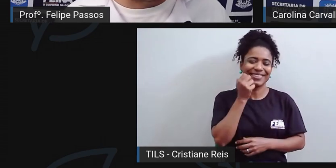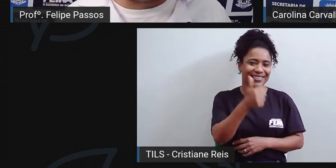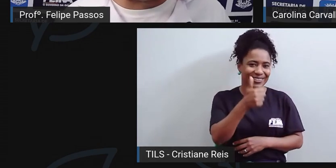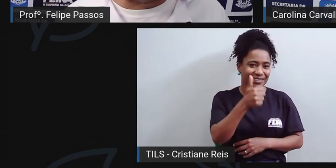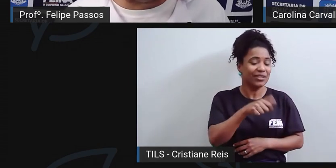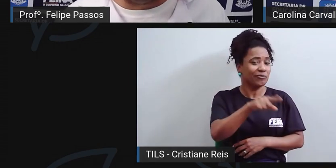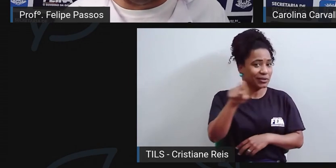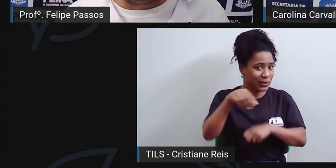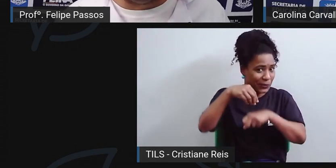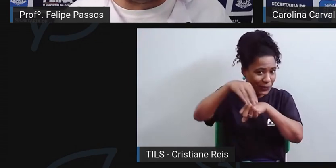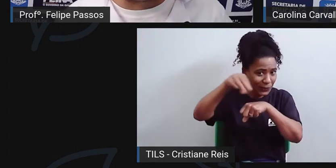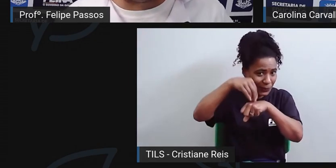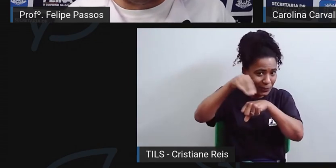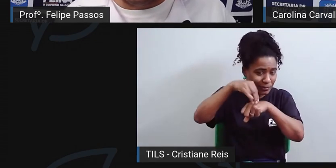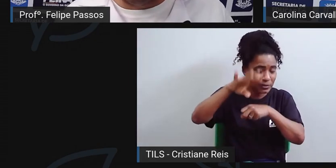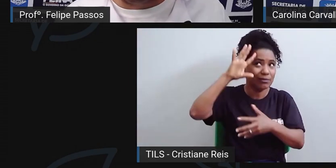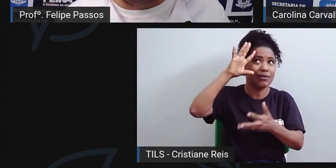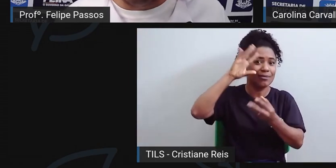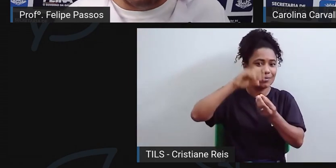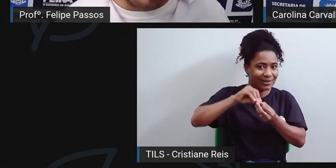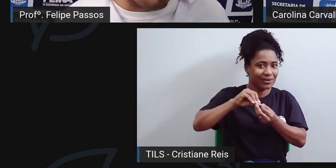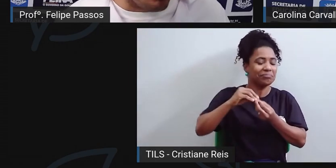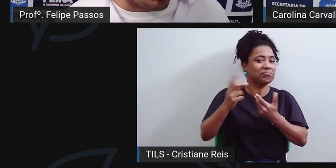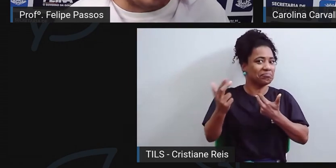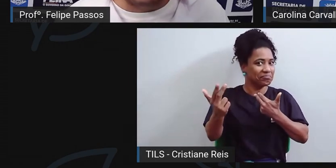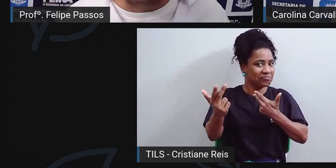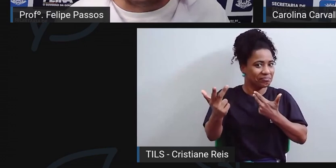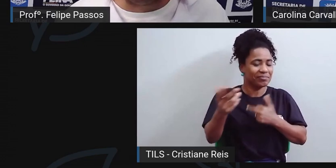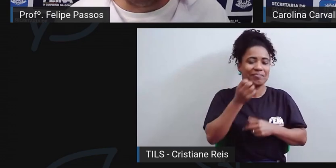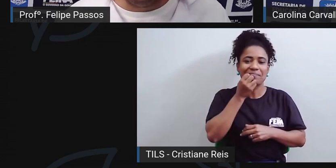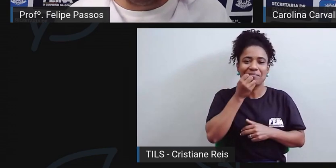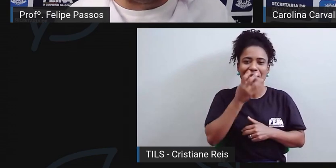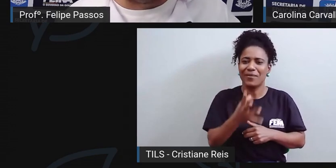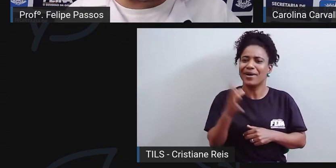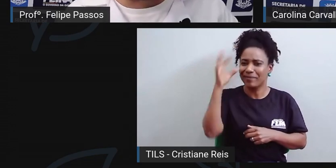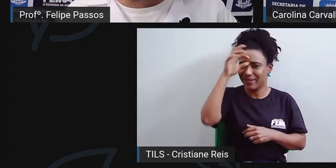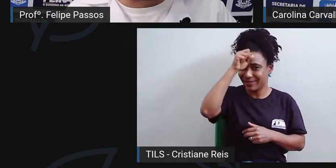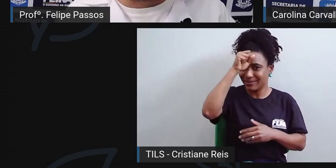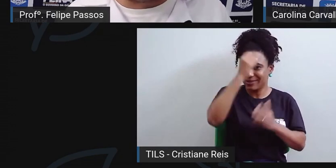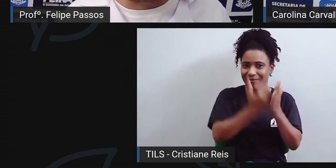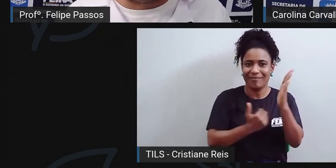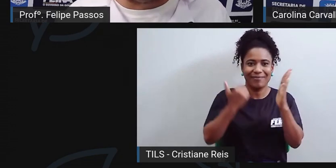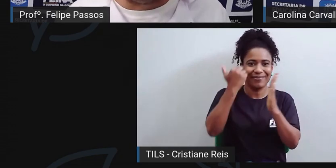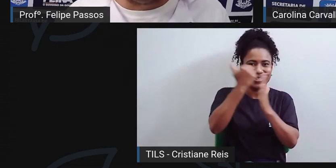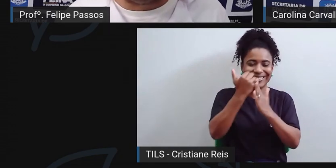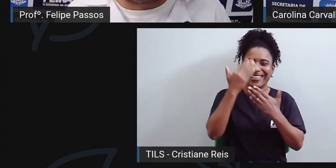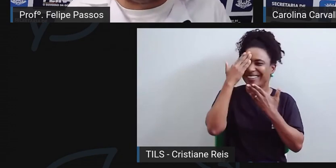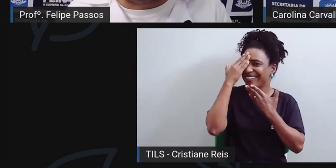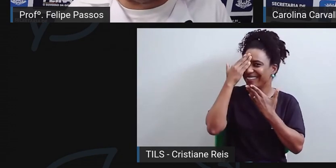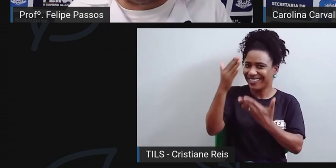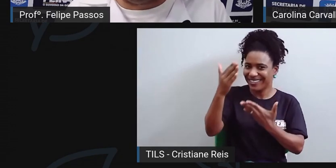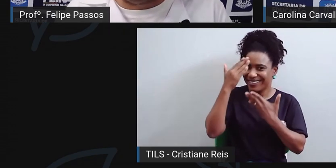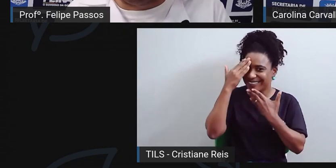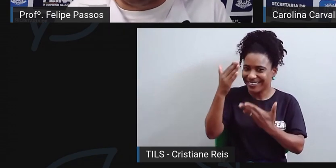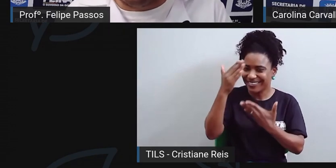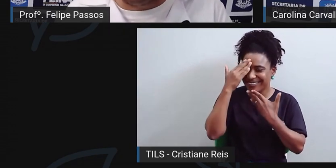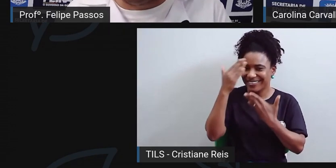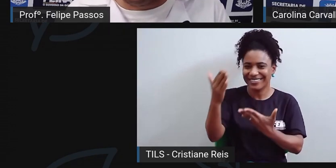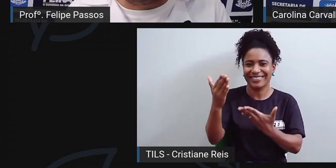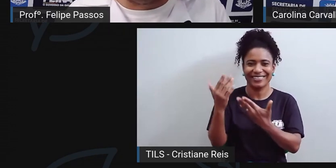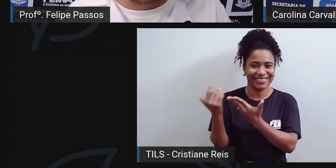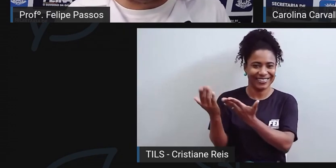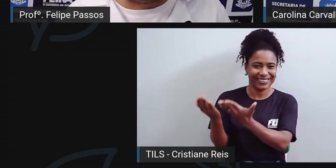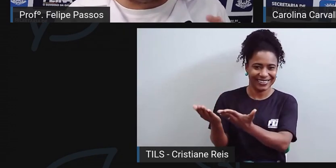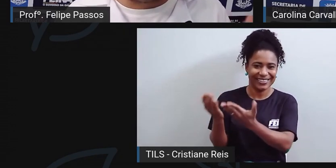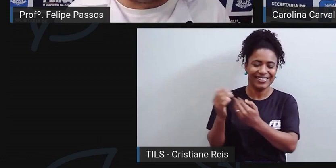vocês tenham aprendido tanto quanto eu, porque, assim, eu aprendi muito hoje, certo? Quero agradecer demais, Carol, por você ter topado bater esse papo com a